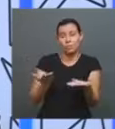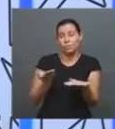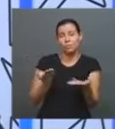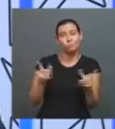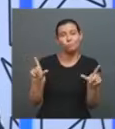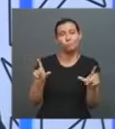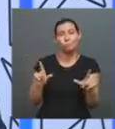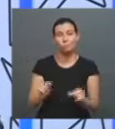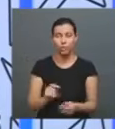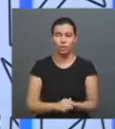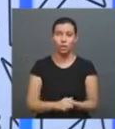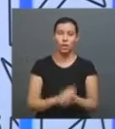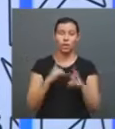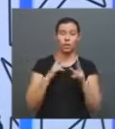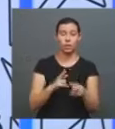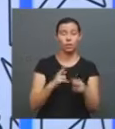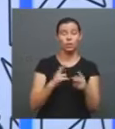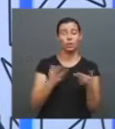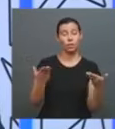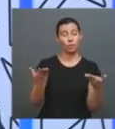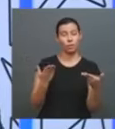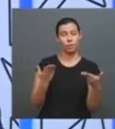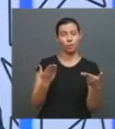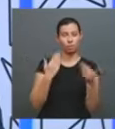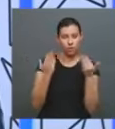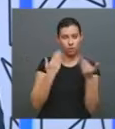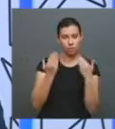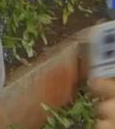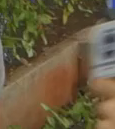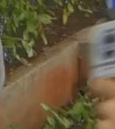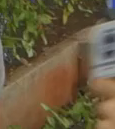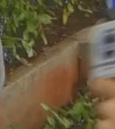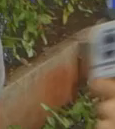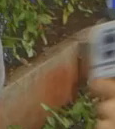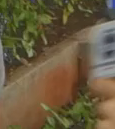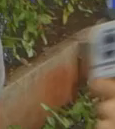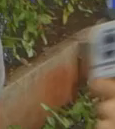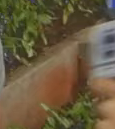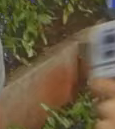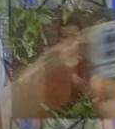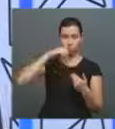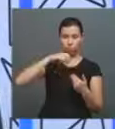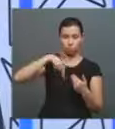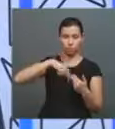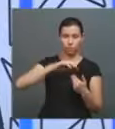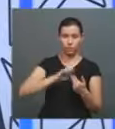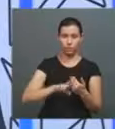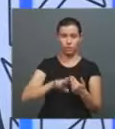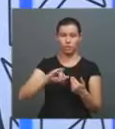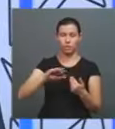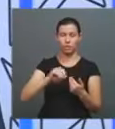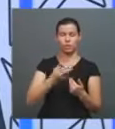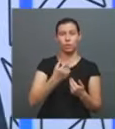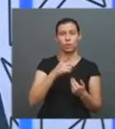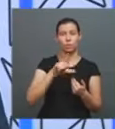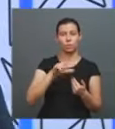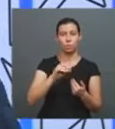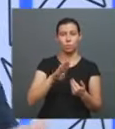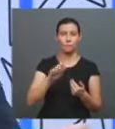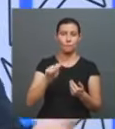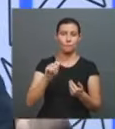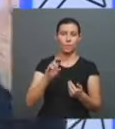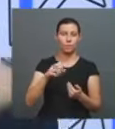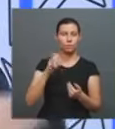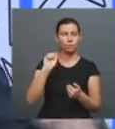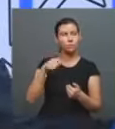Lobato. Na época do Monteiro Lobato, não só a entrada não era em Harry Potter, mas sim em contos brasileiros, mas também